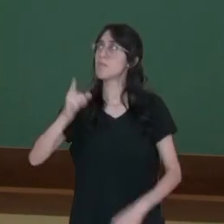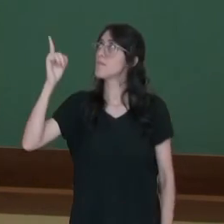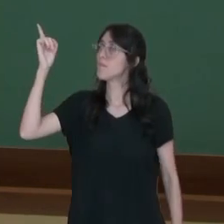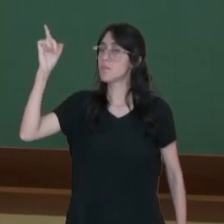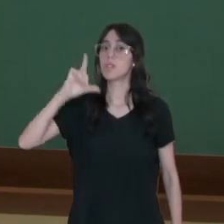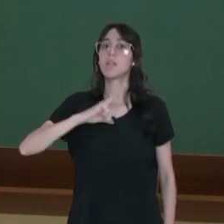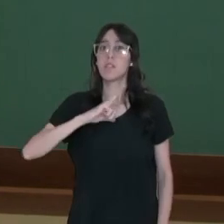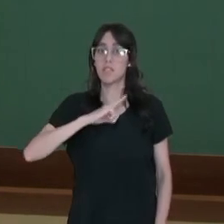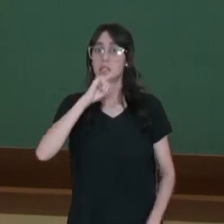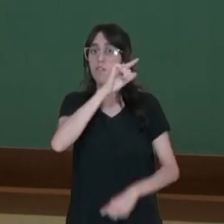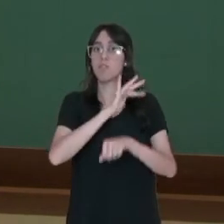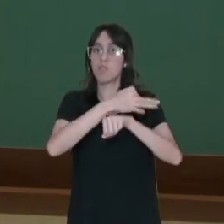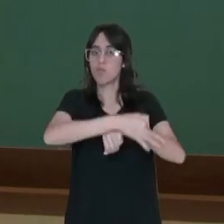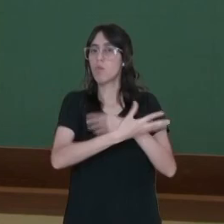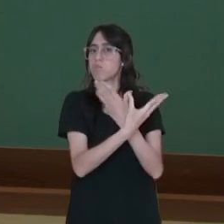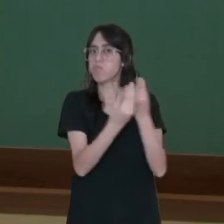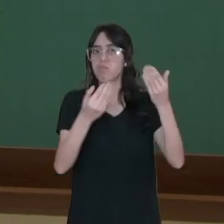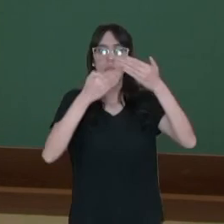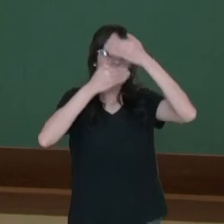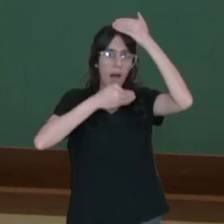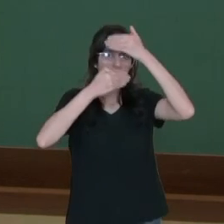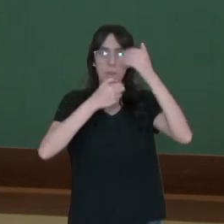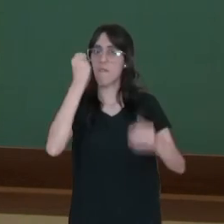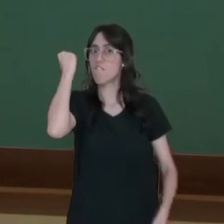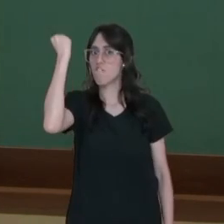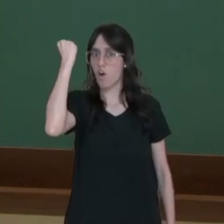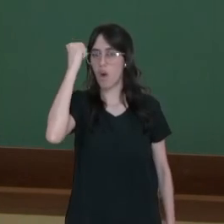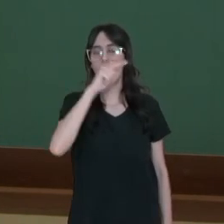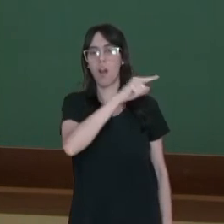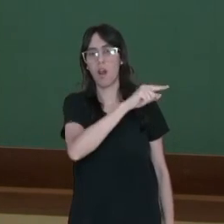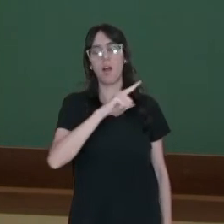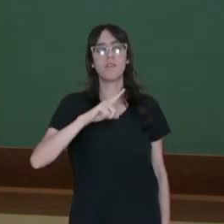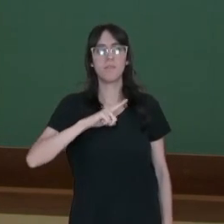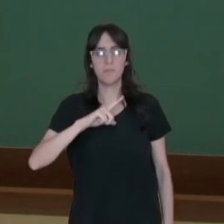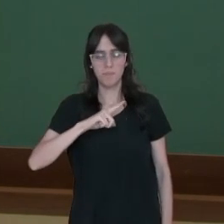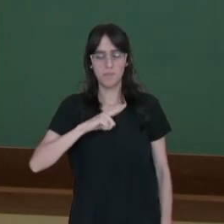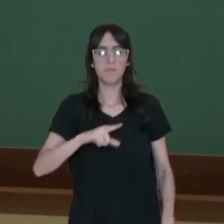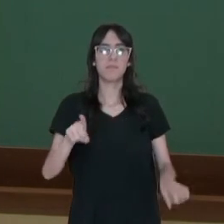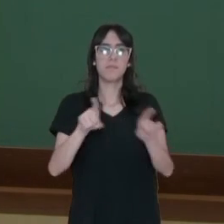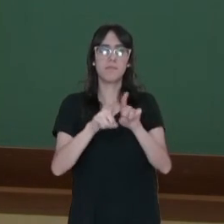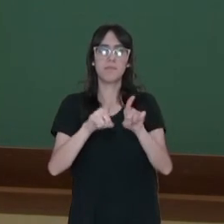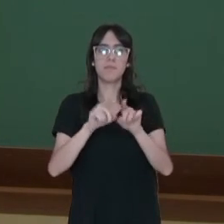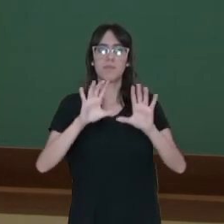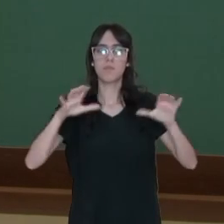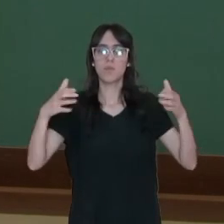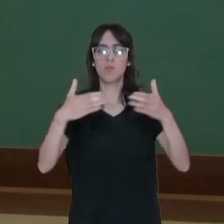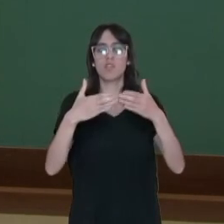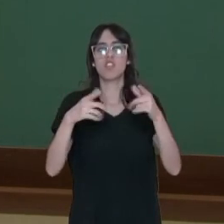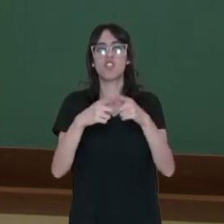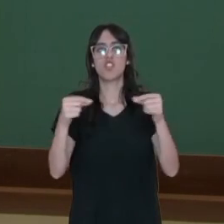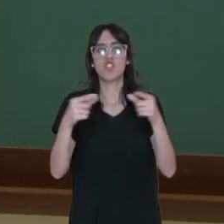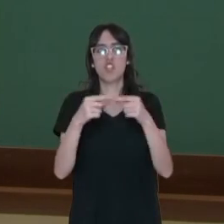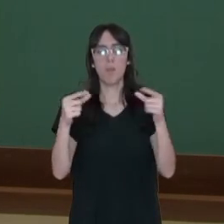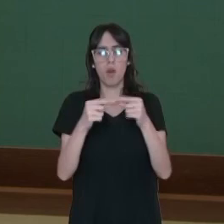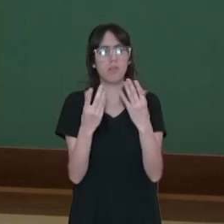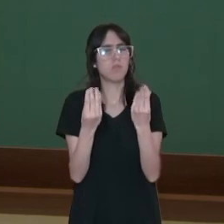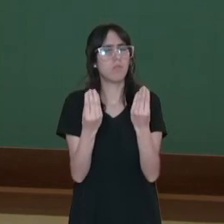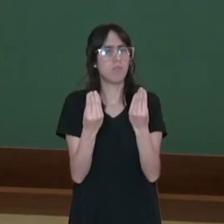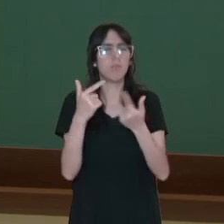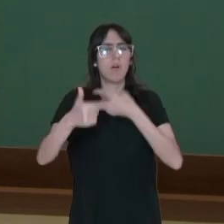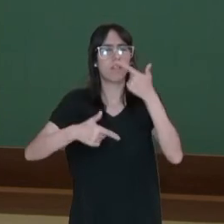comunidade árabe em Foz do Iguaçu muito forte, assim como a presença da comunidade japonesa e muito ligada à